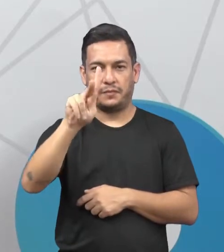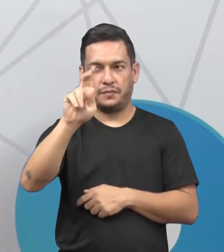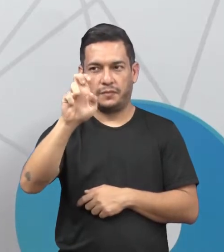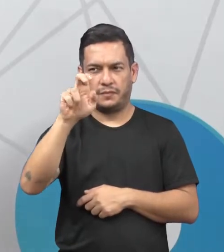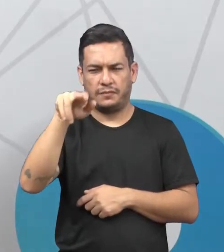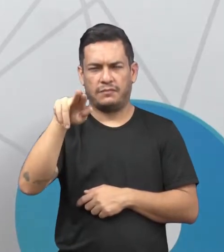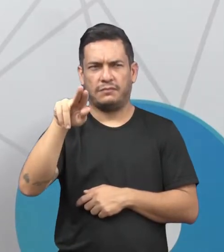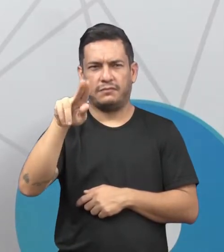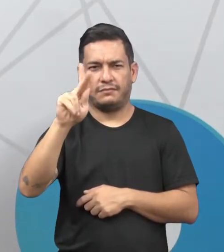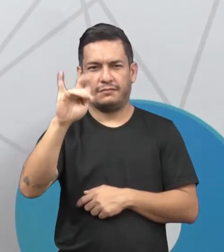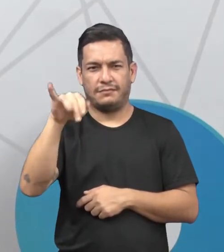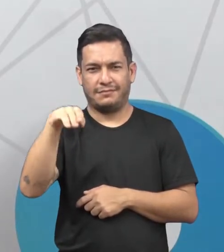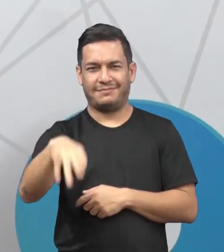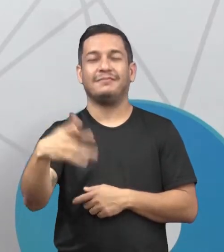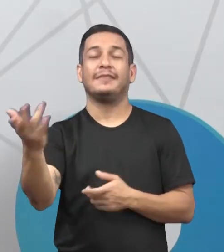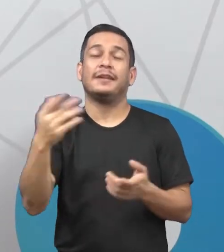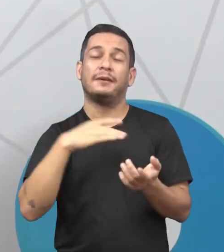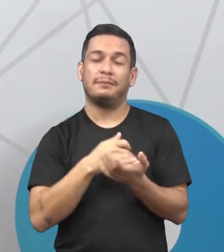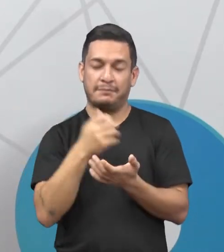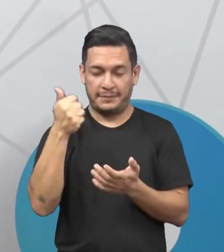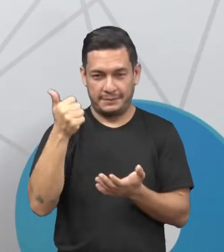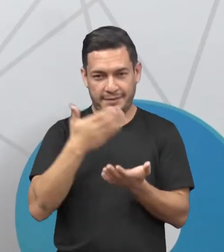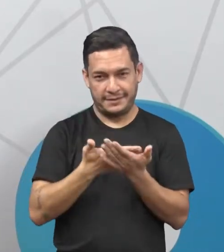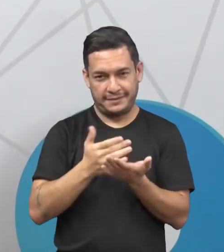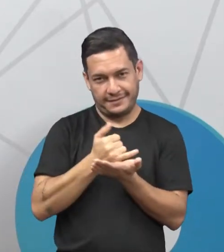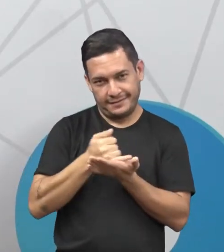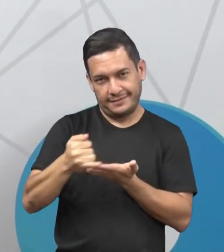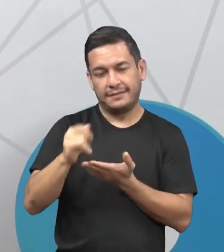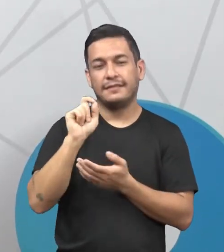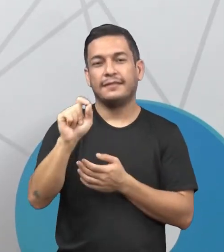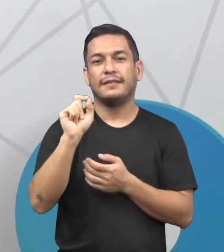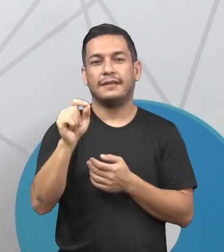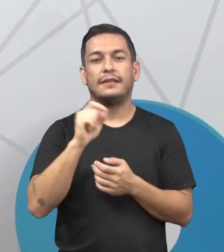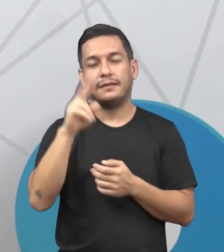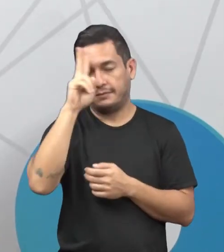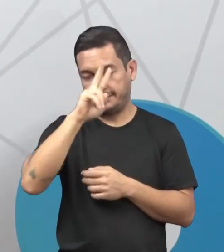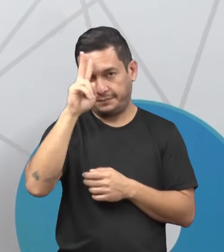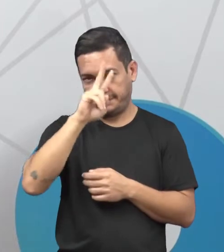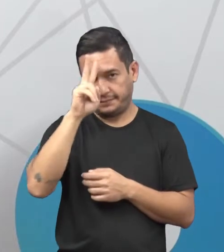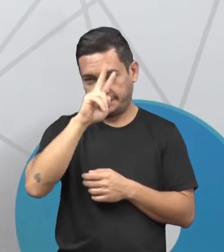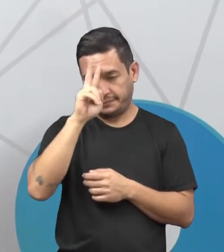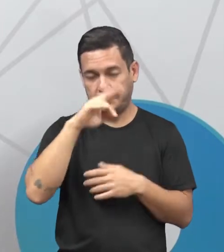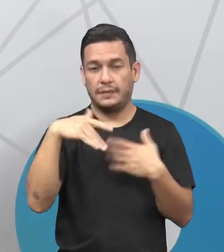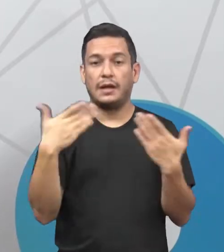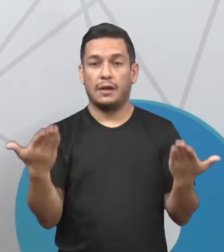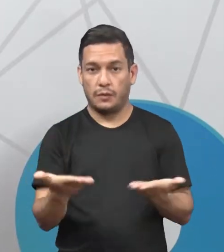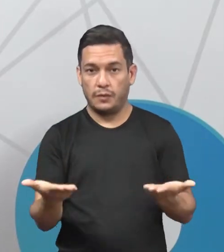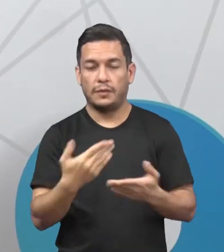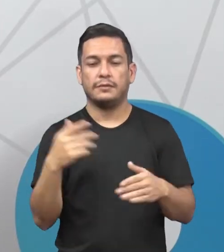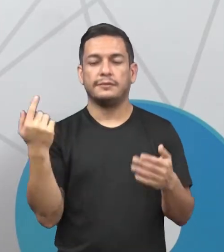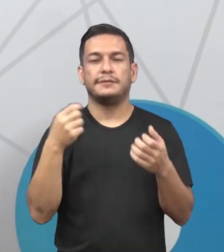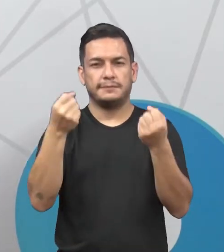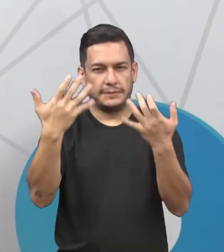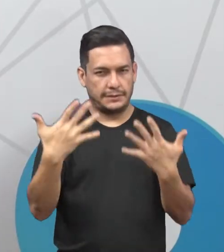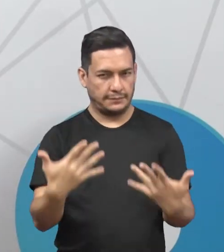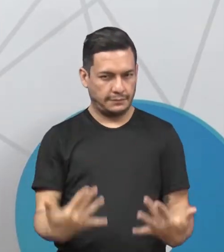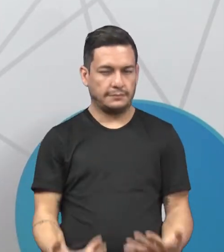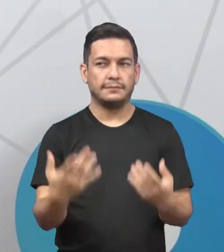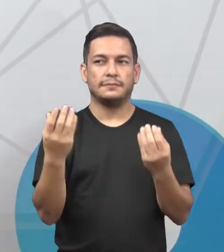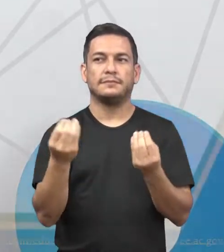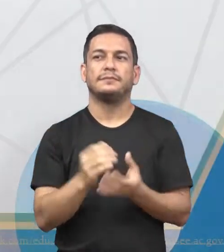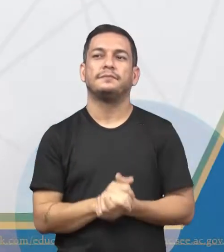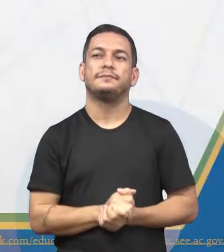nossa primeira aula demos introdução ao conhecimento sobre a teoria dele. Agora vamos aprofundar um pouco mais,